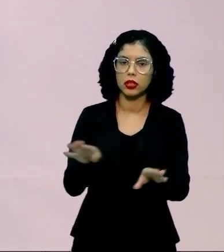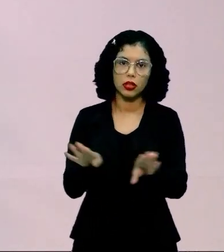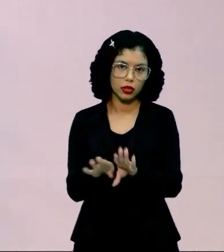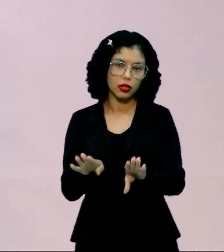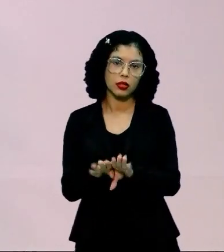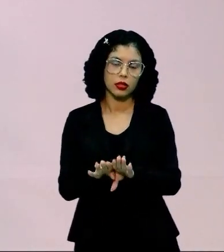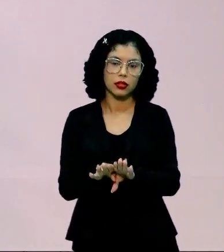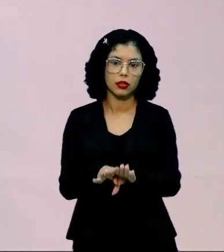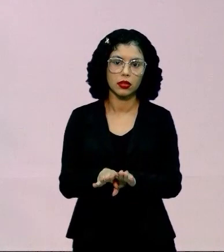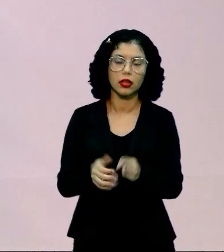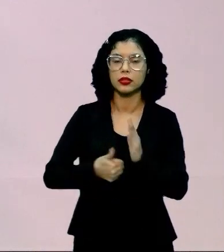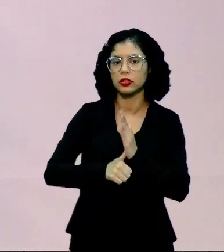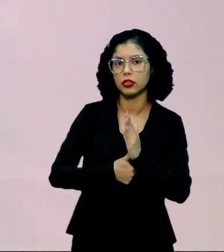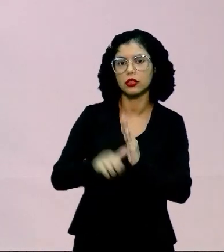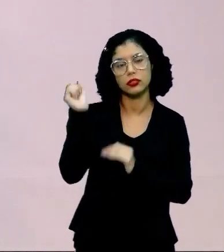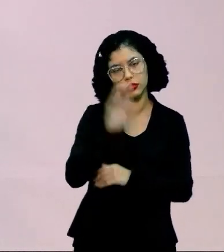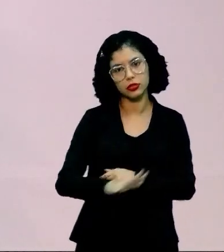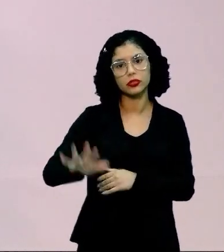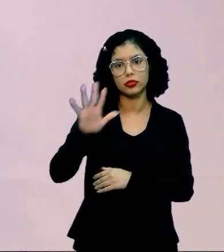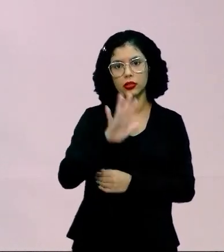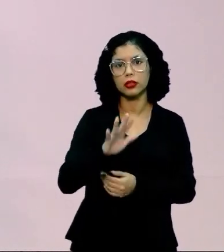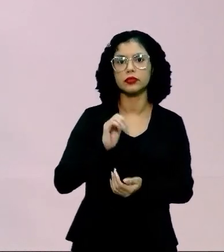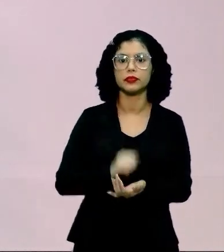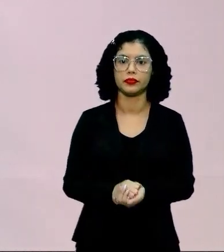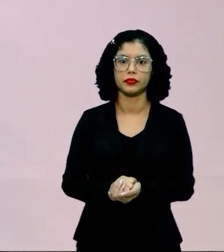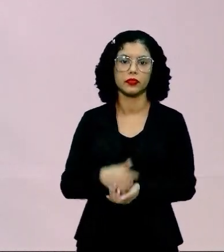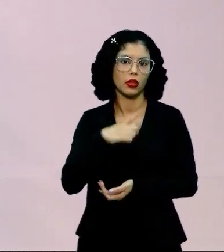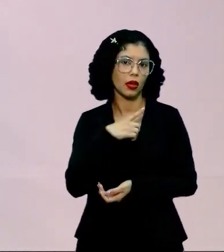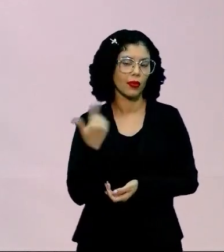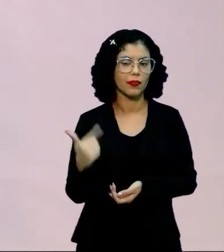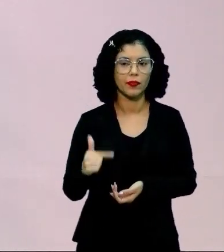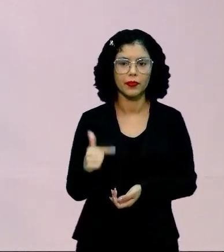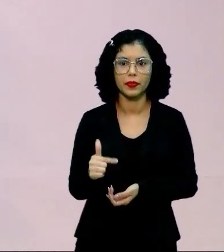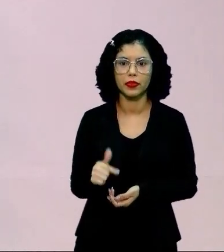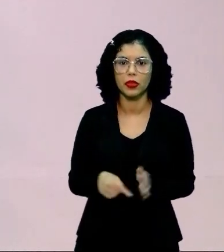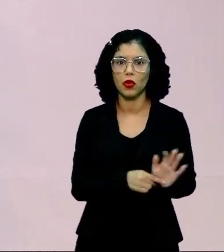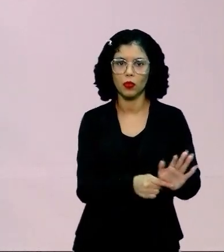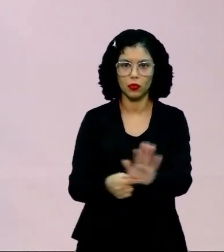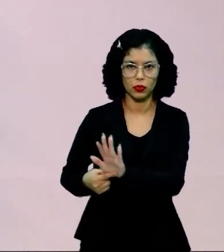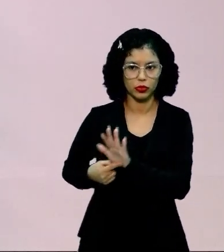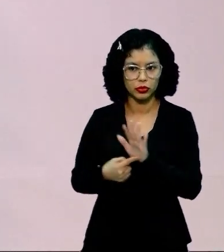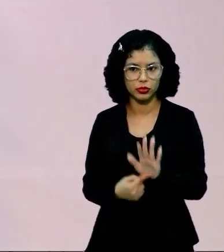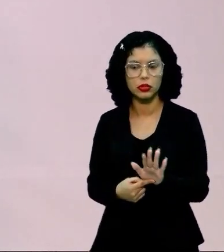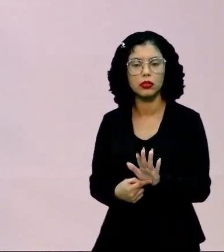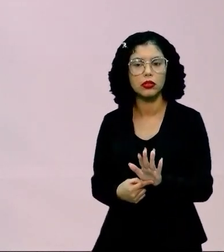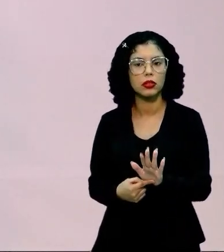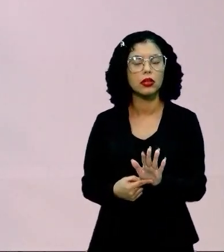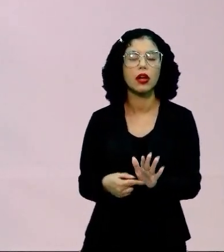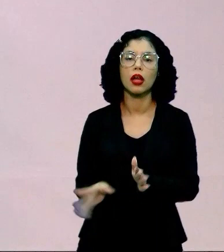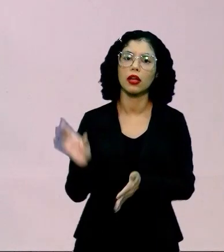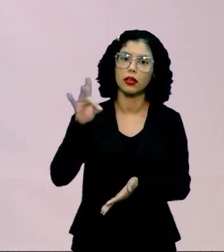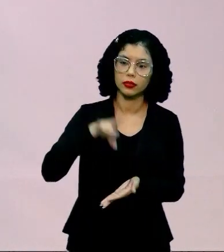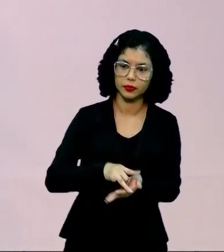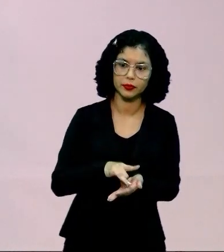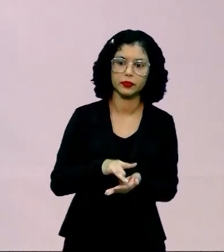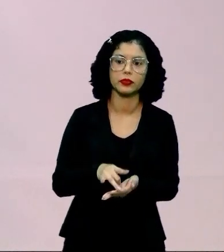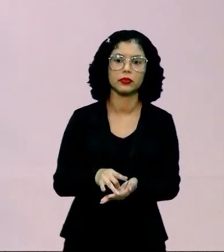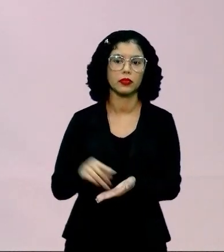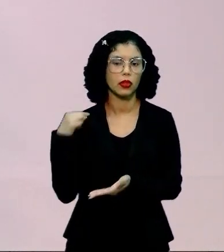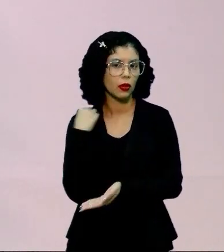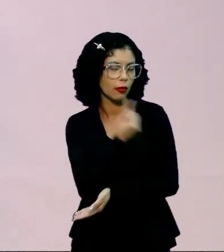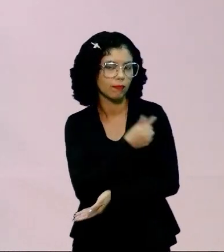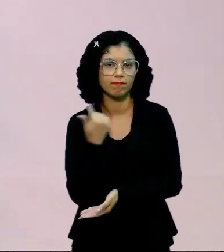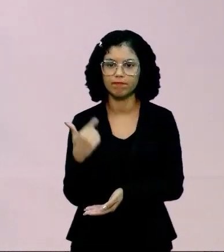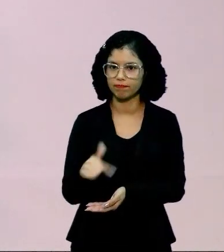nacional. A literatura, até então, ela não representava a realidade. Nós não